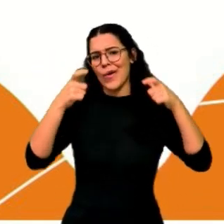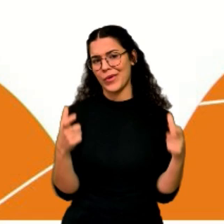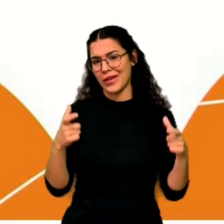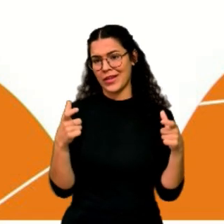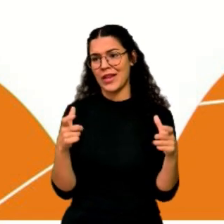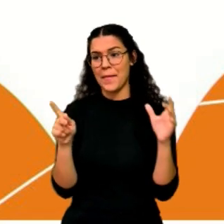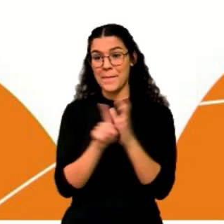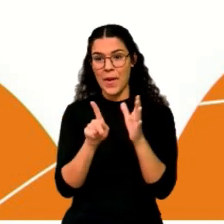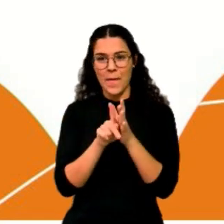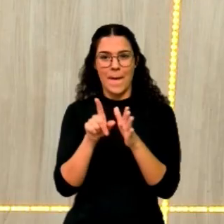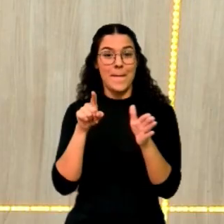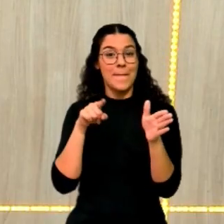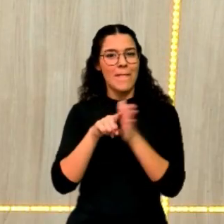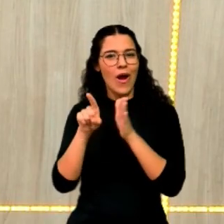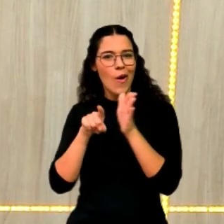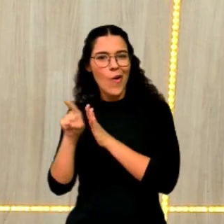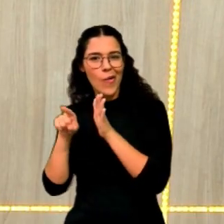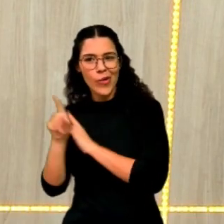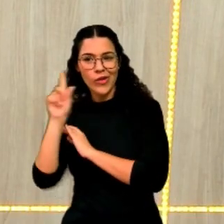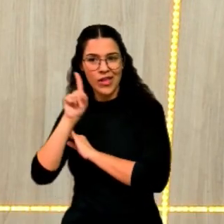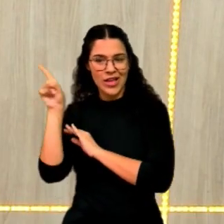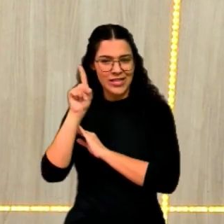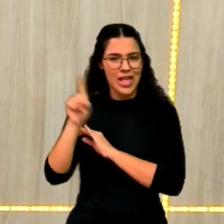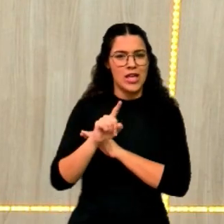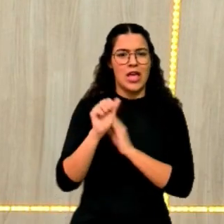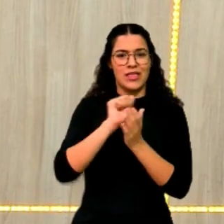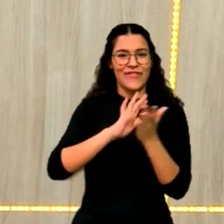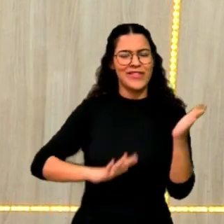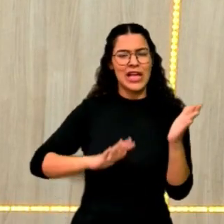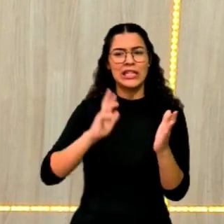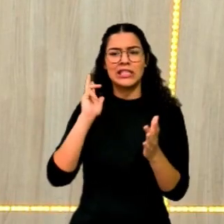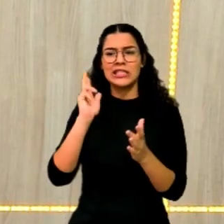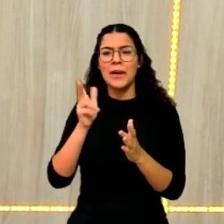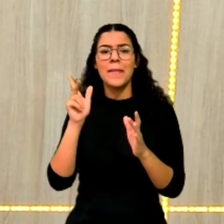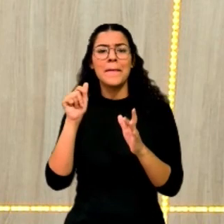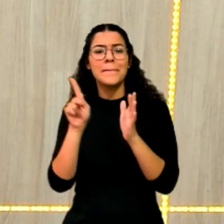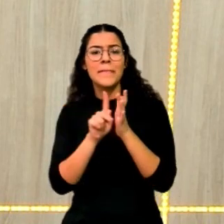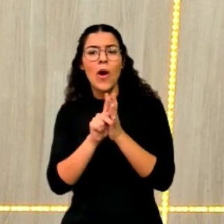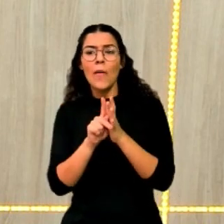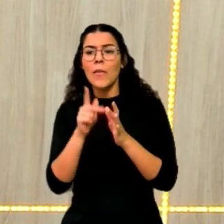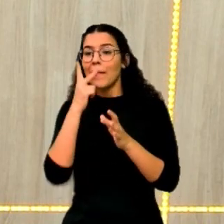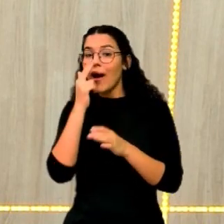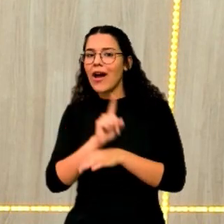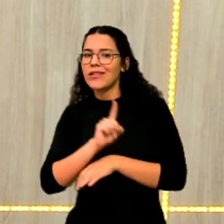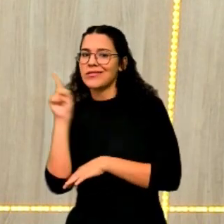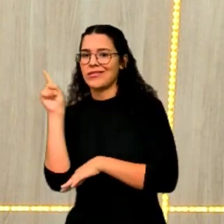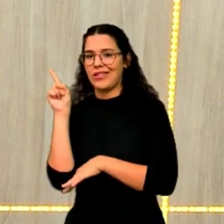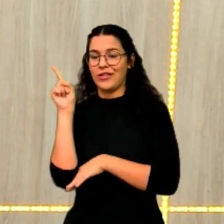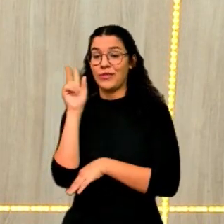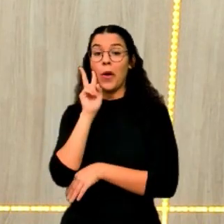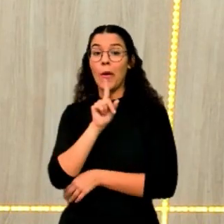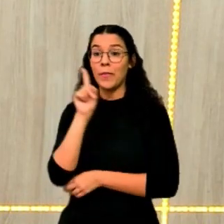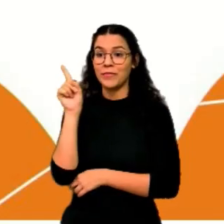questões, dos treinamentos que a gente encontra nas questões, são múltiplos ou submúltiplos desse triângulo. Então,